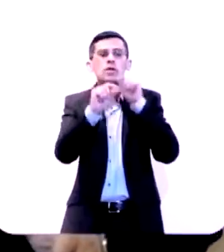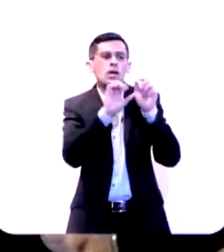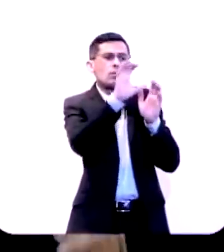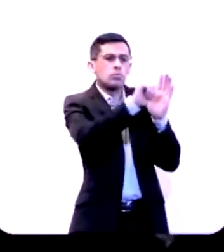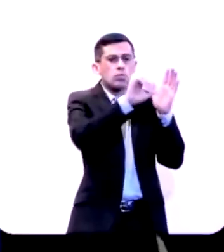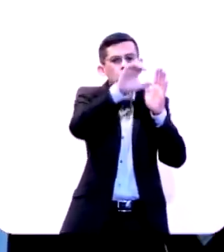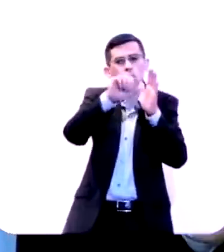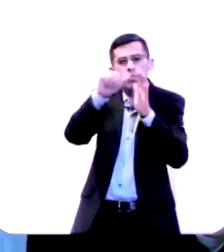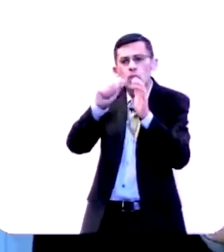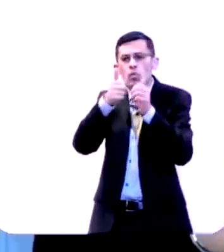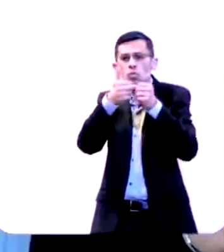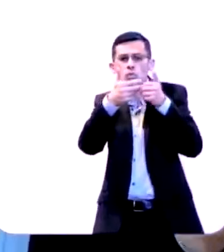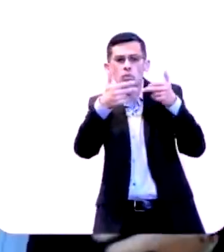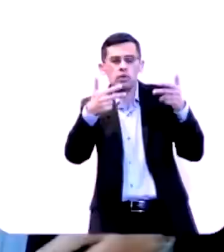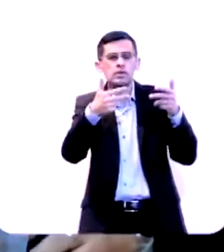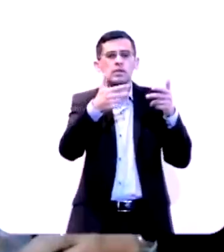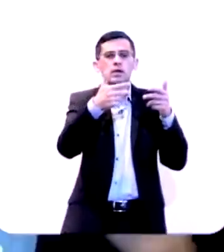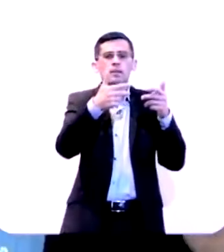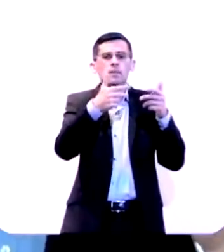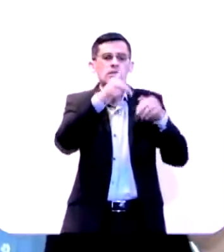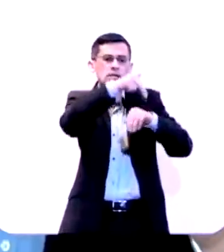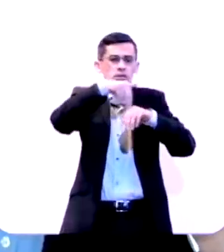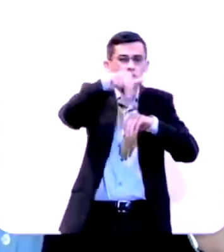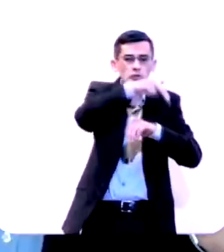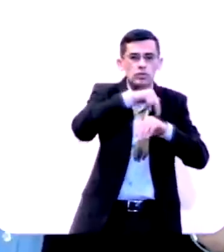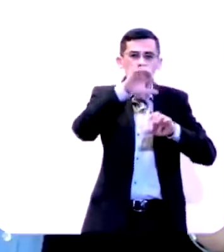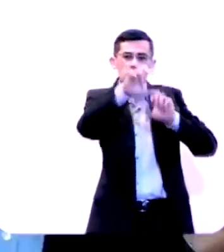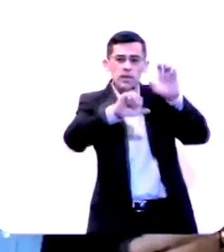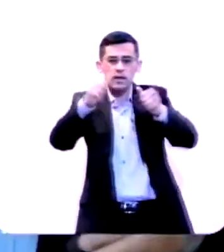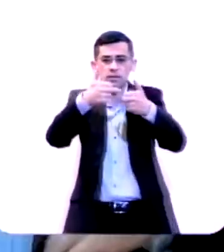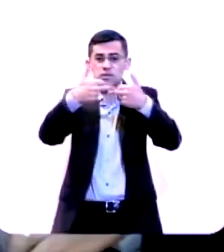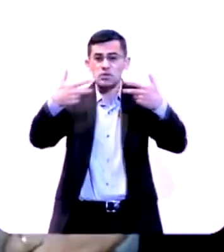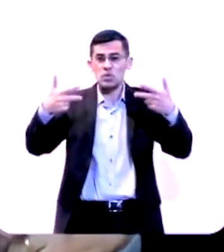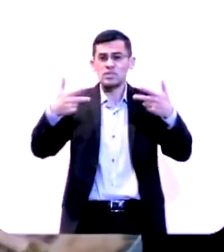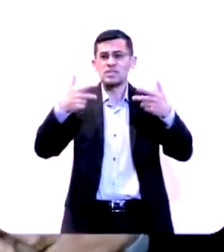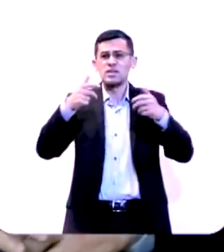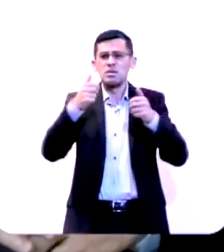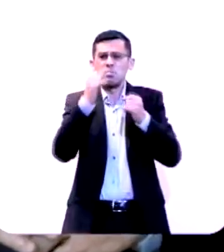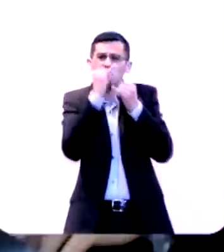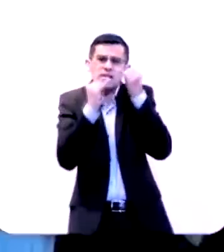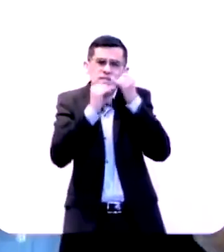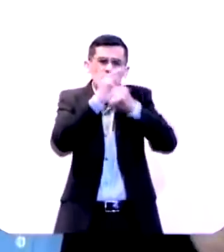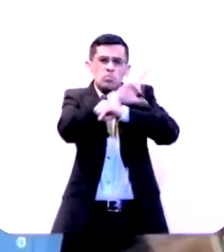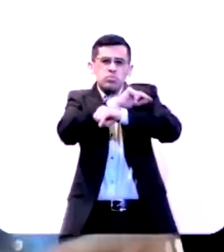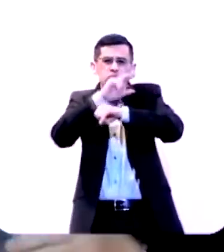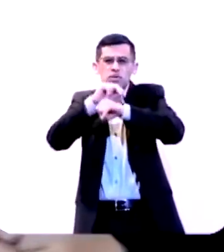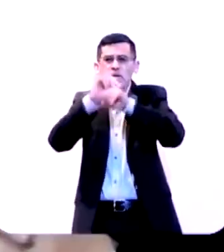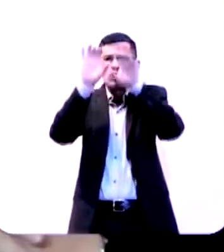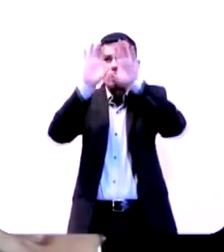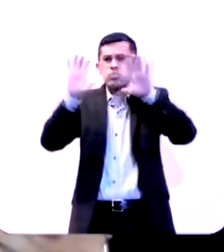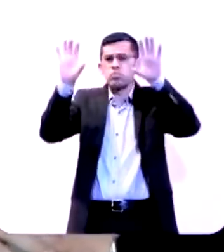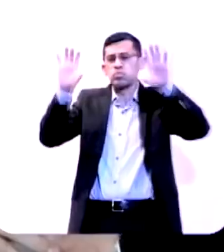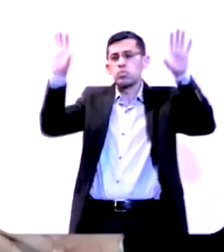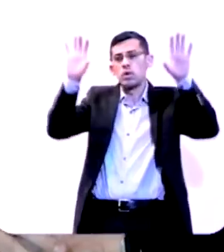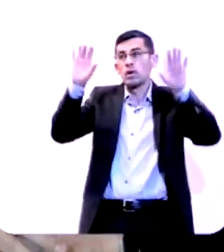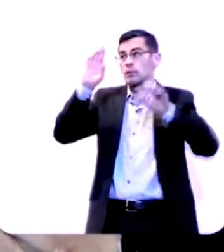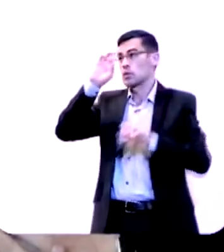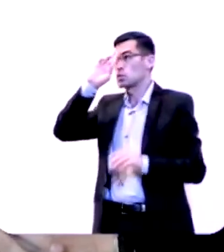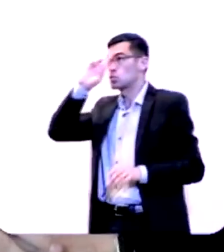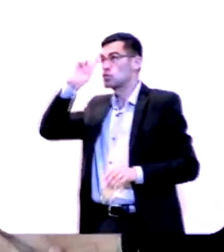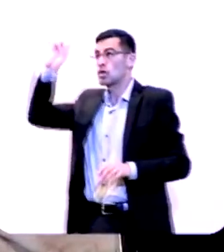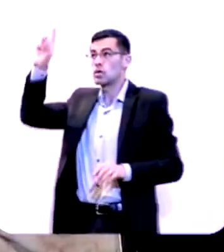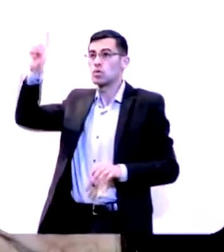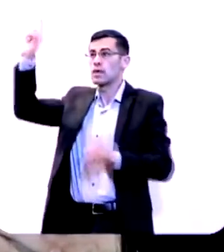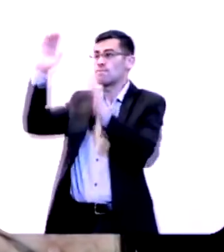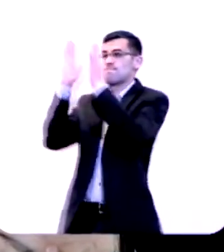vocês, ó nações, tomarão posse do despojo como gafanhotos em nuvem. O Senhor